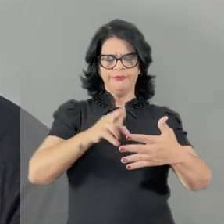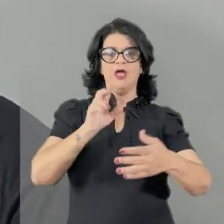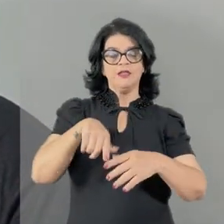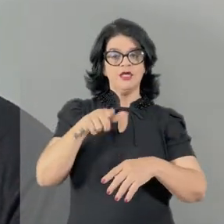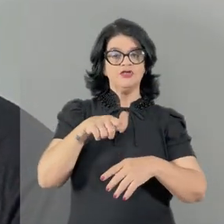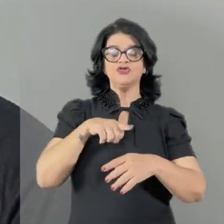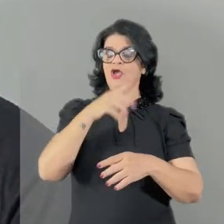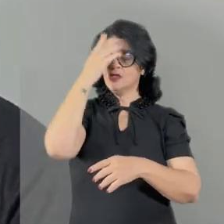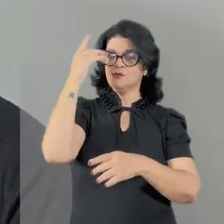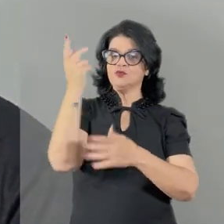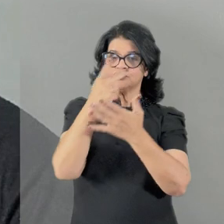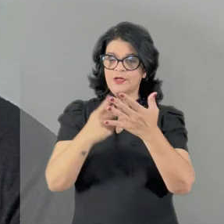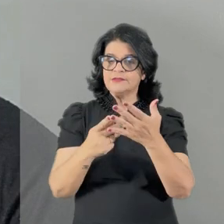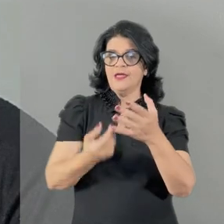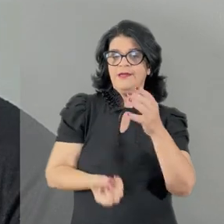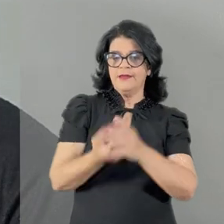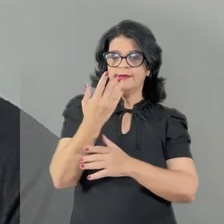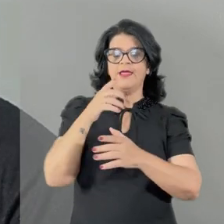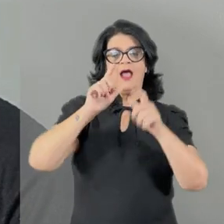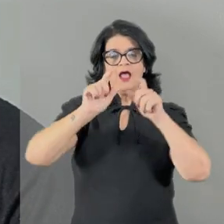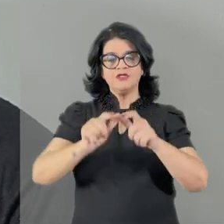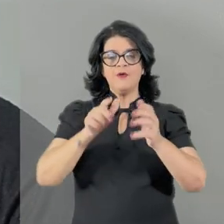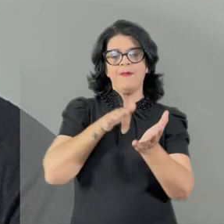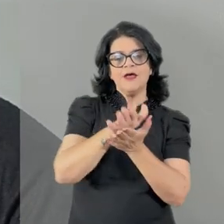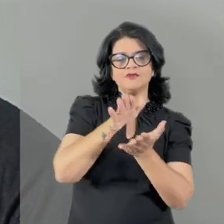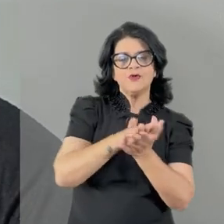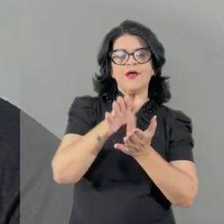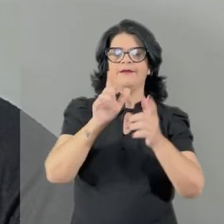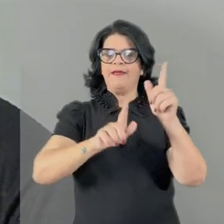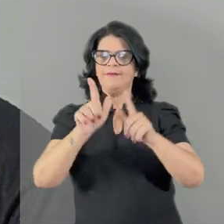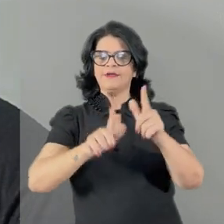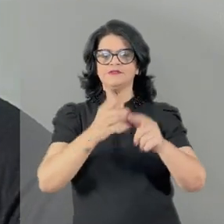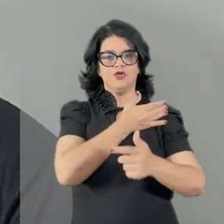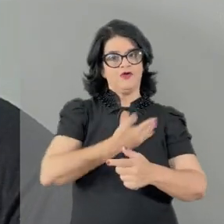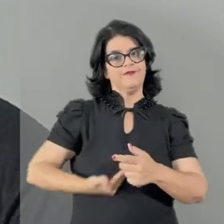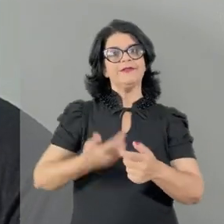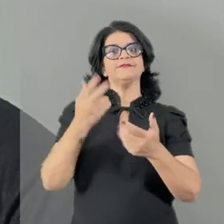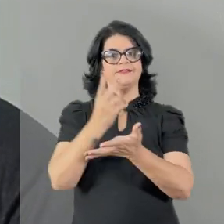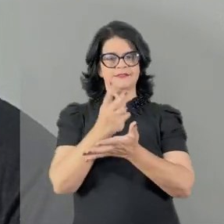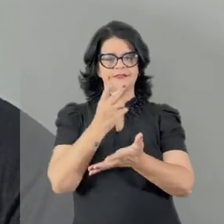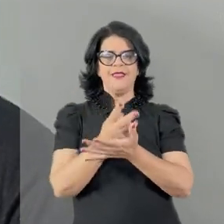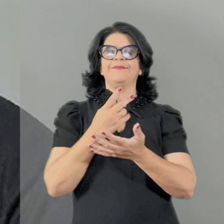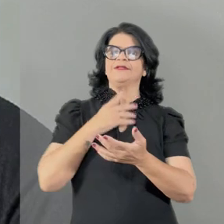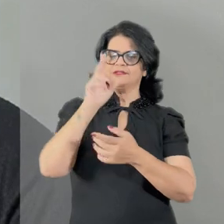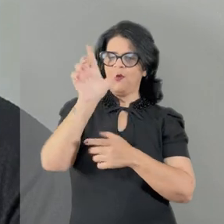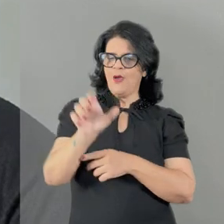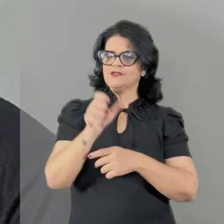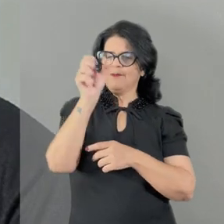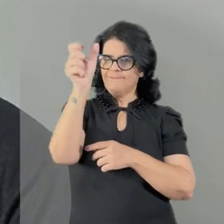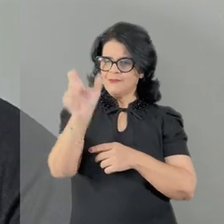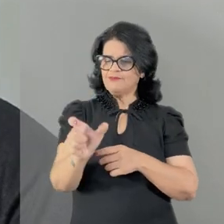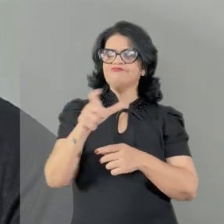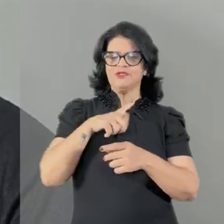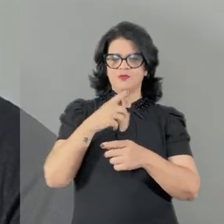Desde que os cartunistas começaram a ganhar espaço na imprensa, os governantes são quase sempre suas maiores vítimas, suas maiores